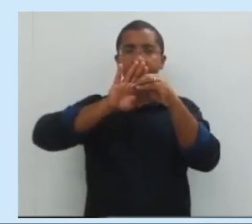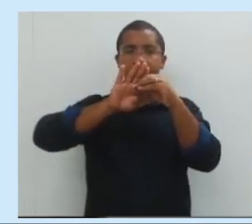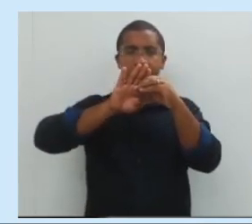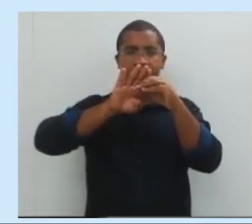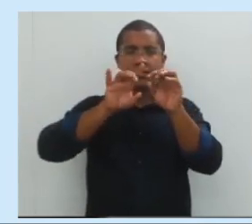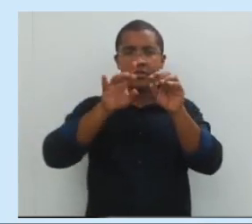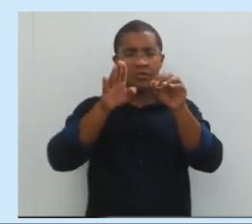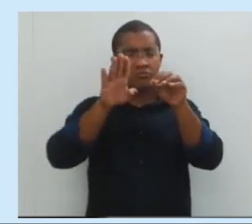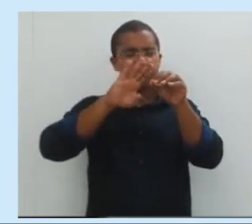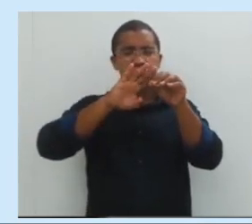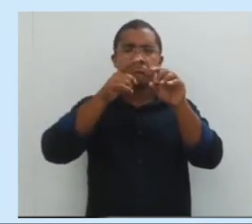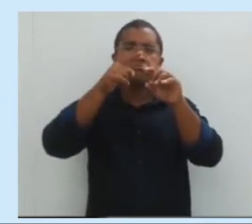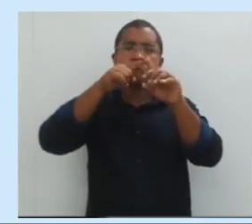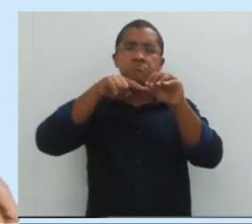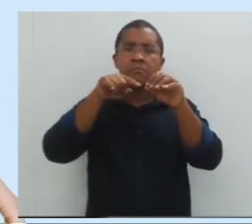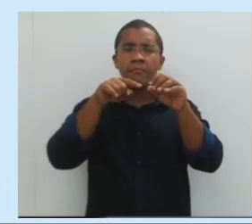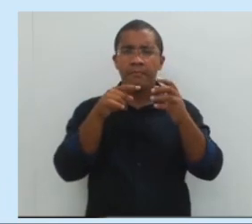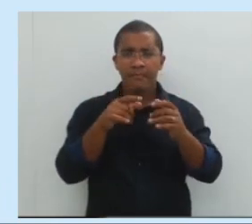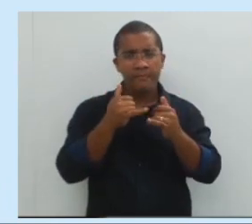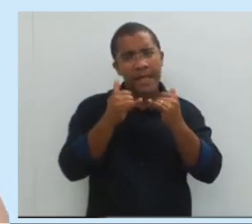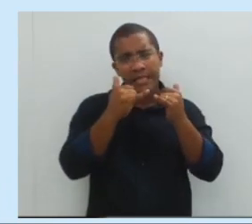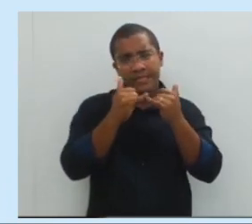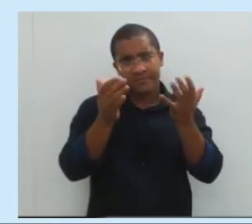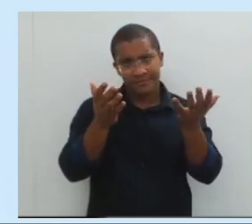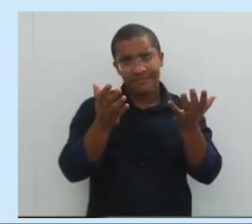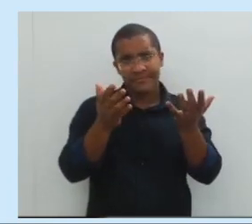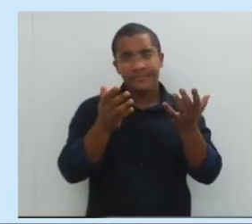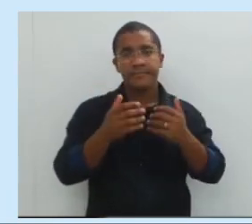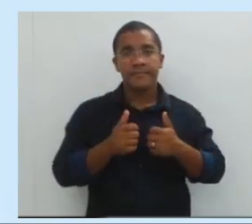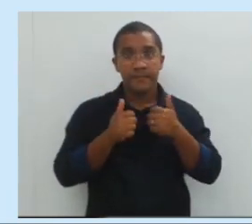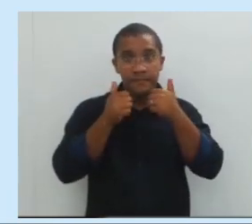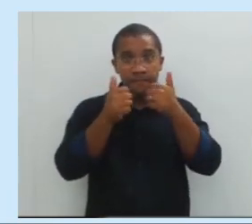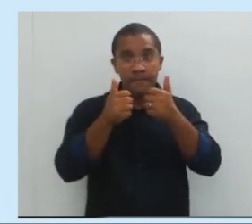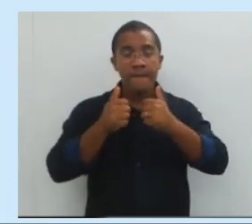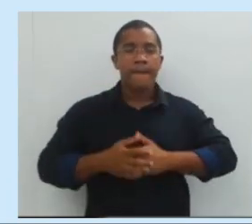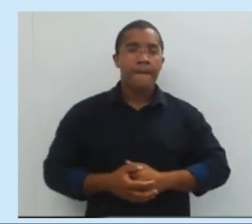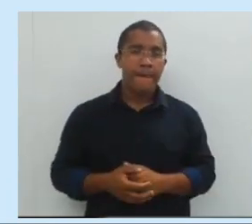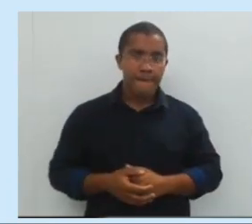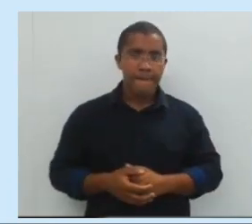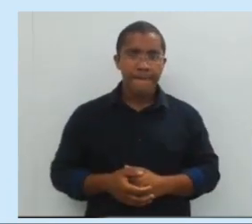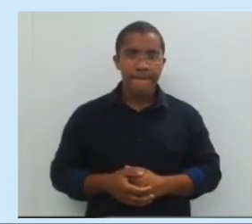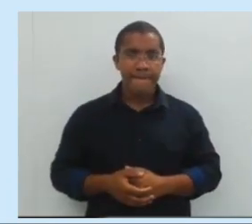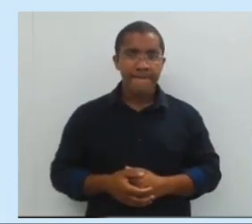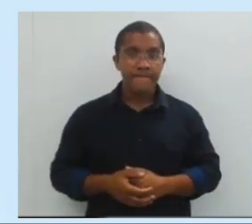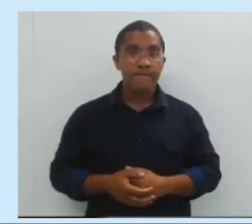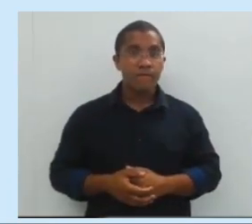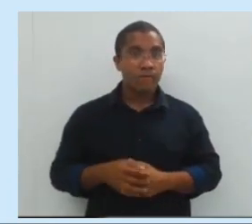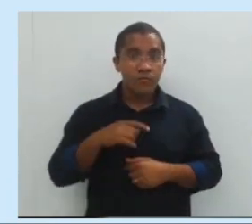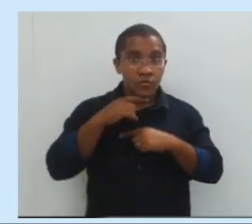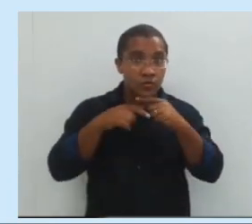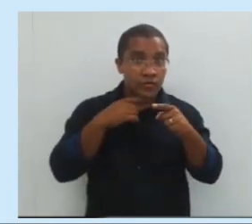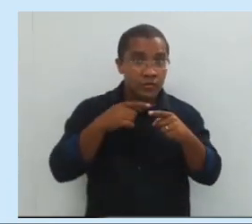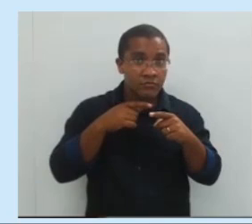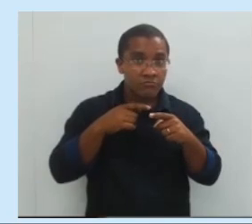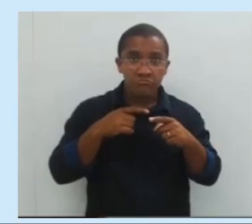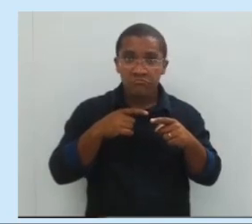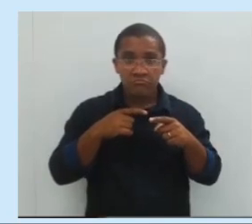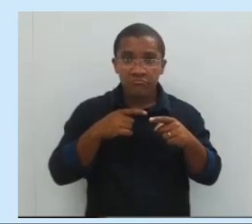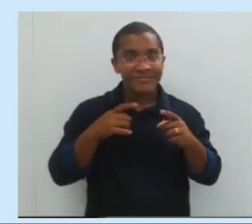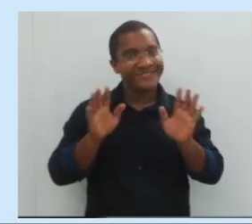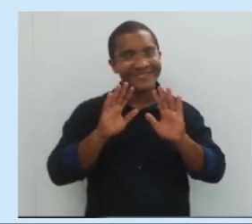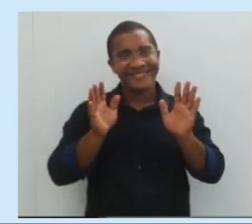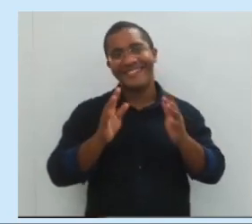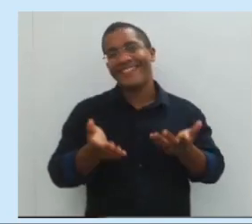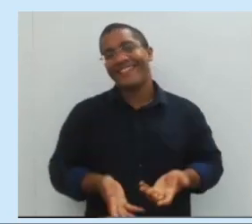mancha. Uma sombra. Uma penumbra. Ok? Beleza? Dúvidas? Claro que